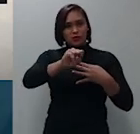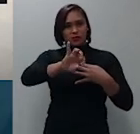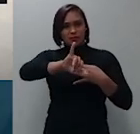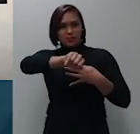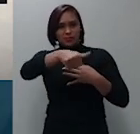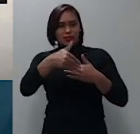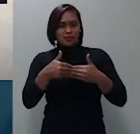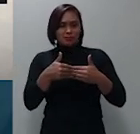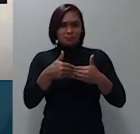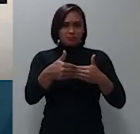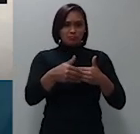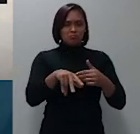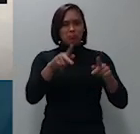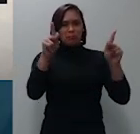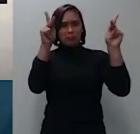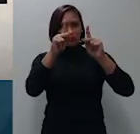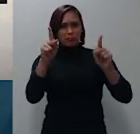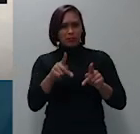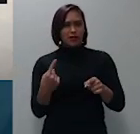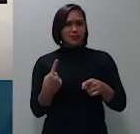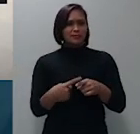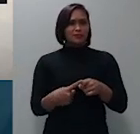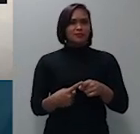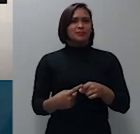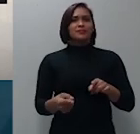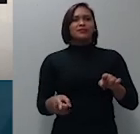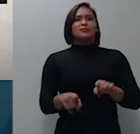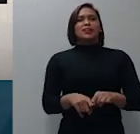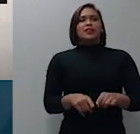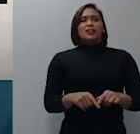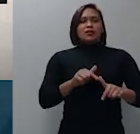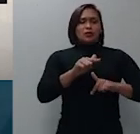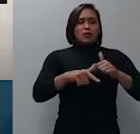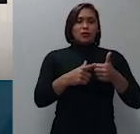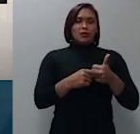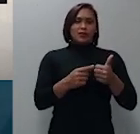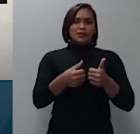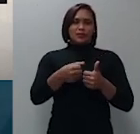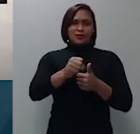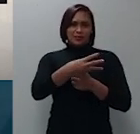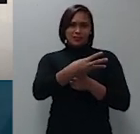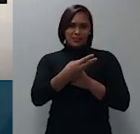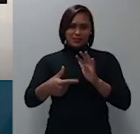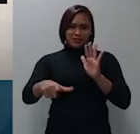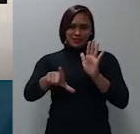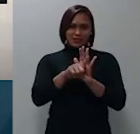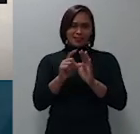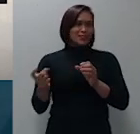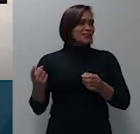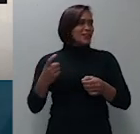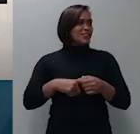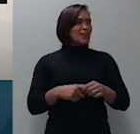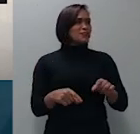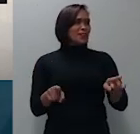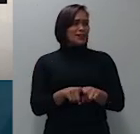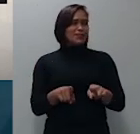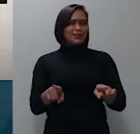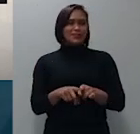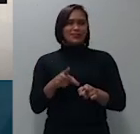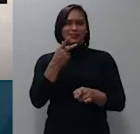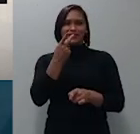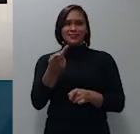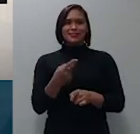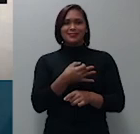no sentido de que o artigo 83 da lei de recuperação que sujeita a um